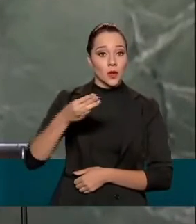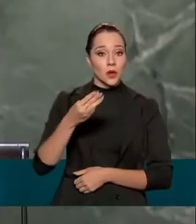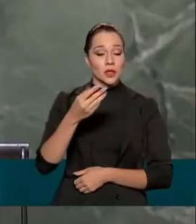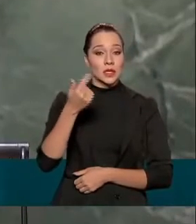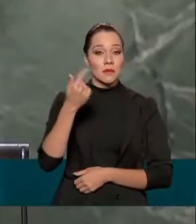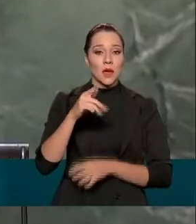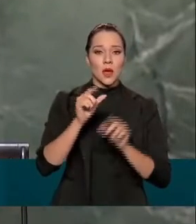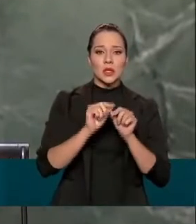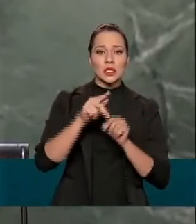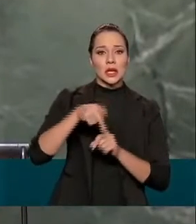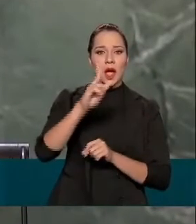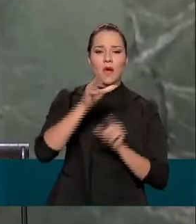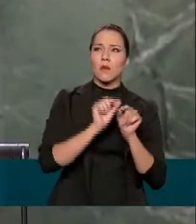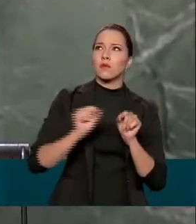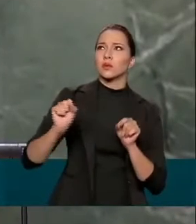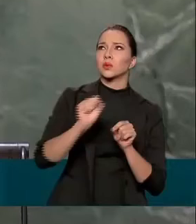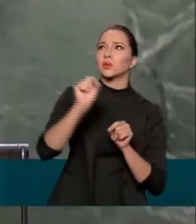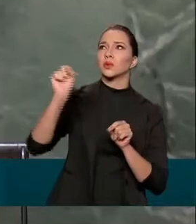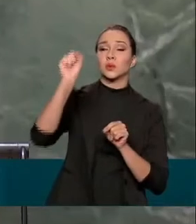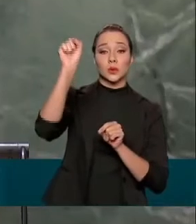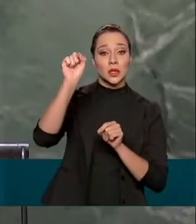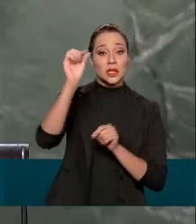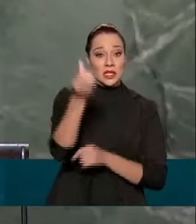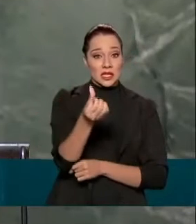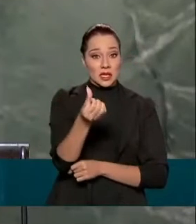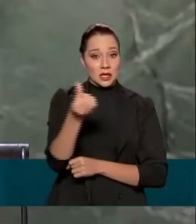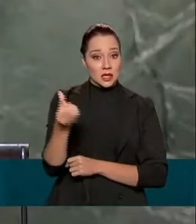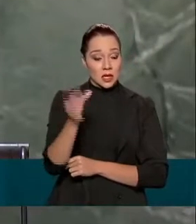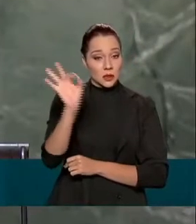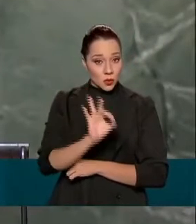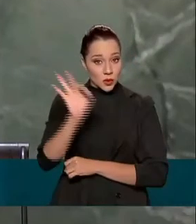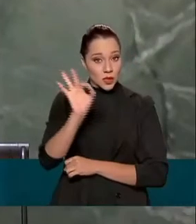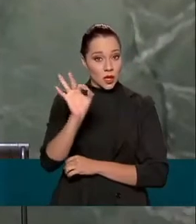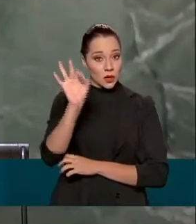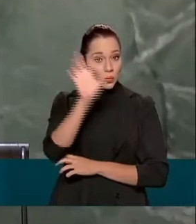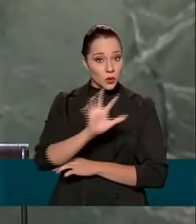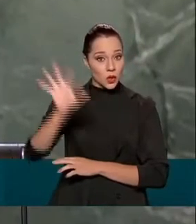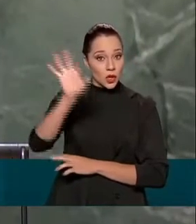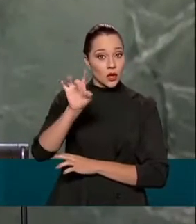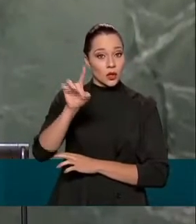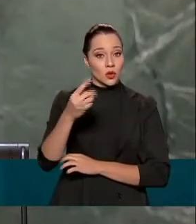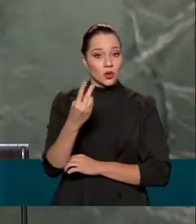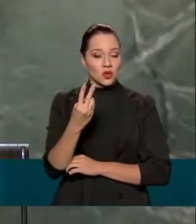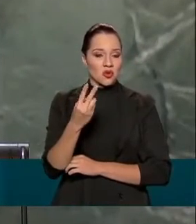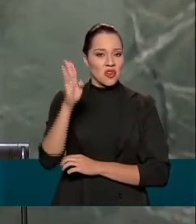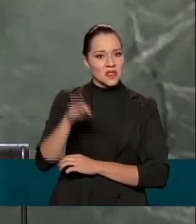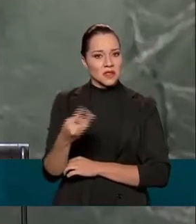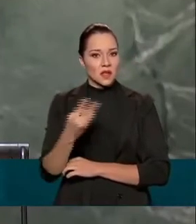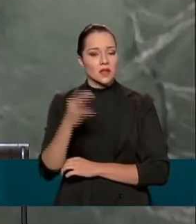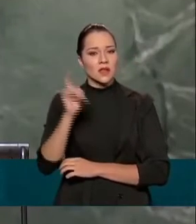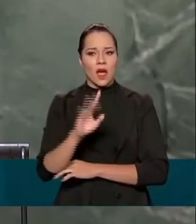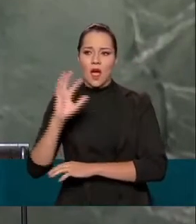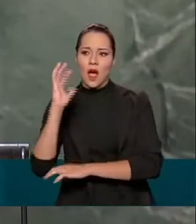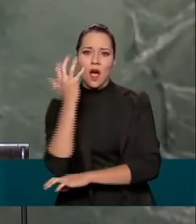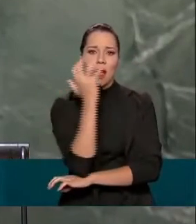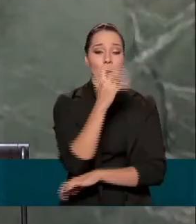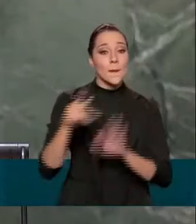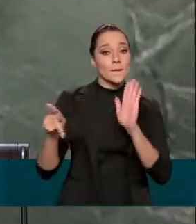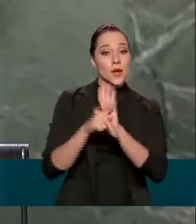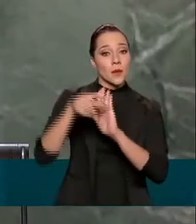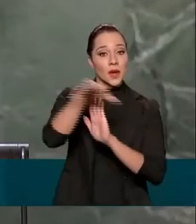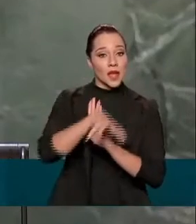de quilômetros quadrados, dos quais 66%, dois terços, são vegetação nativa,